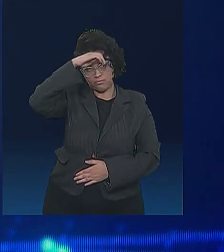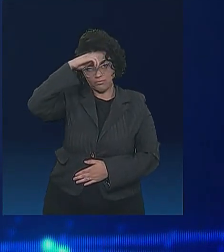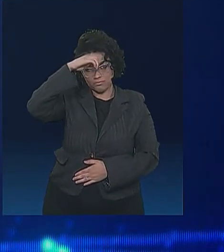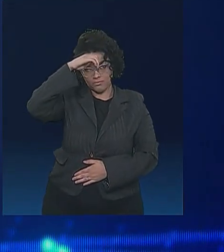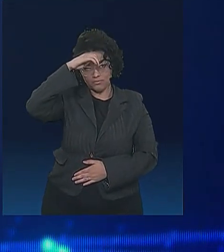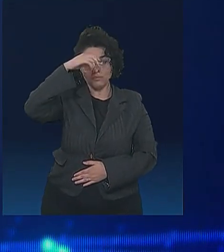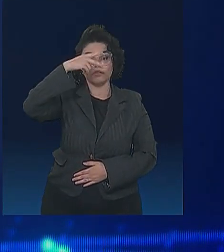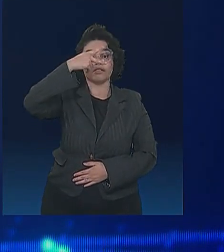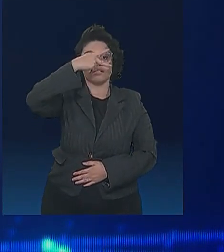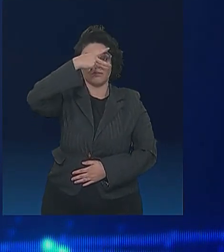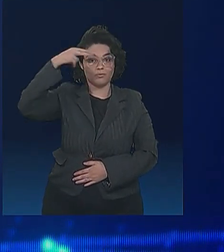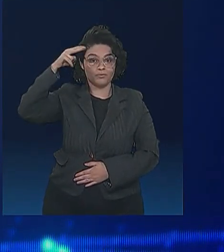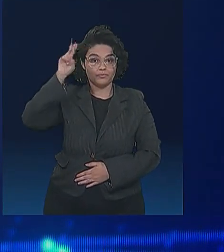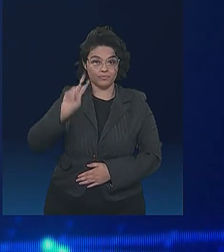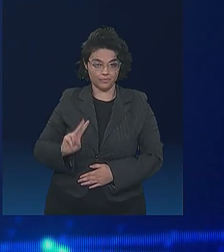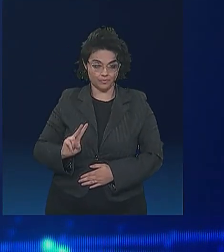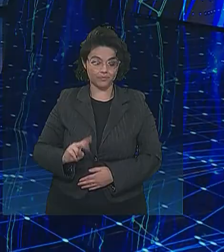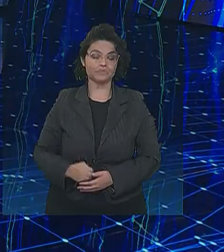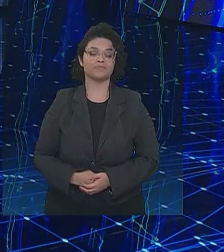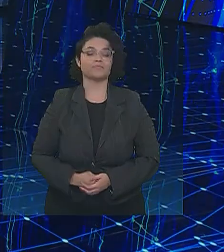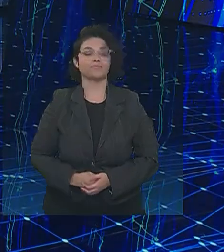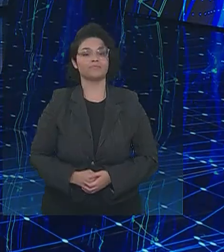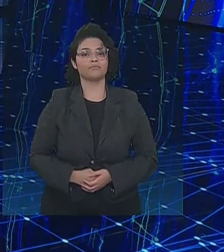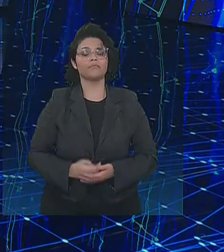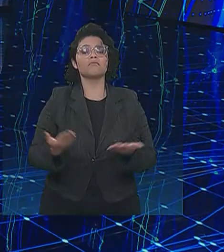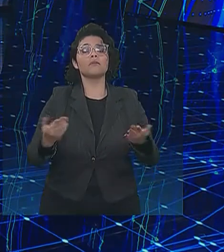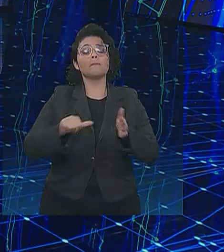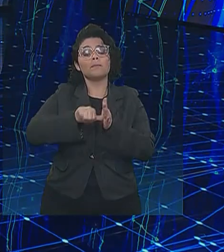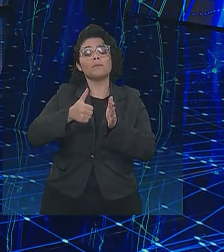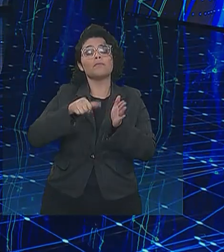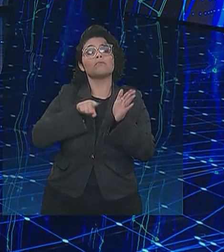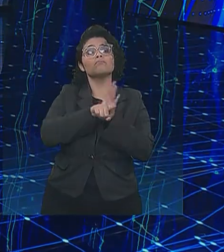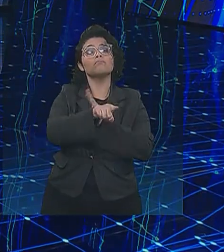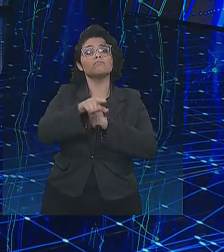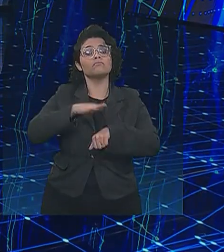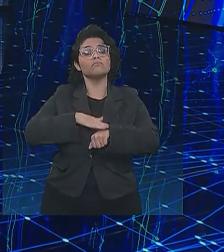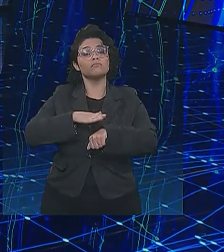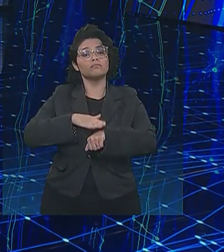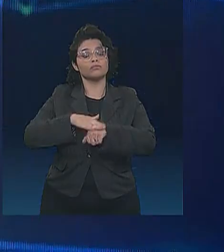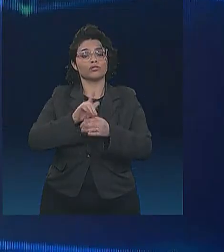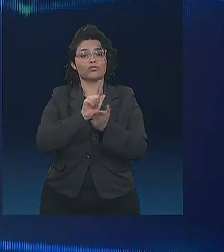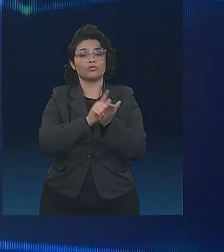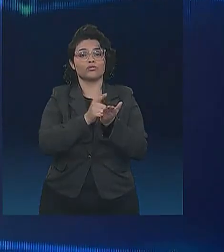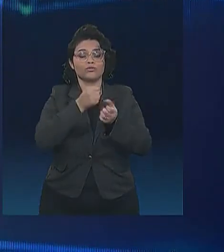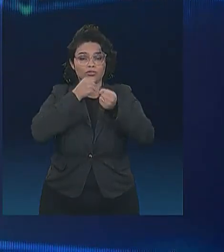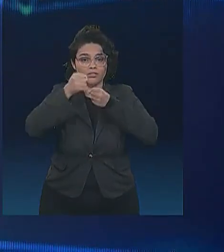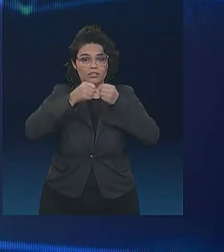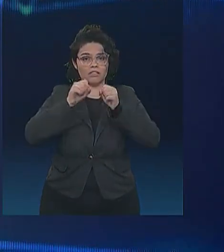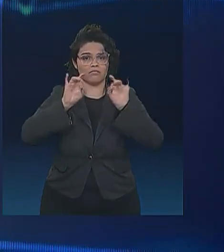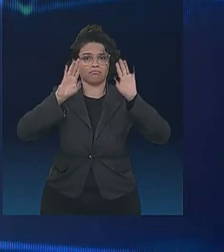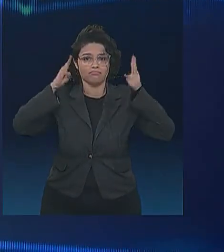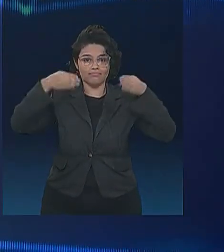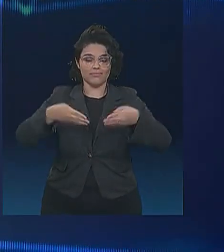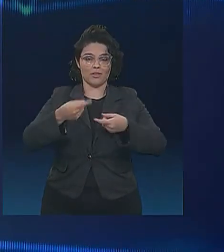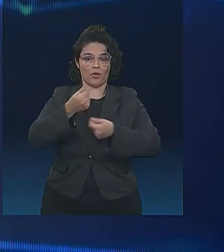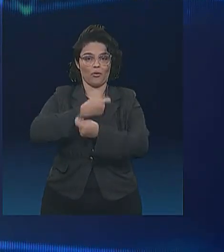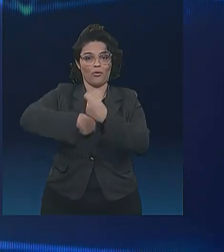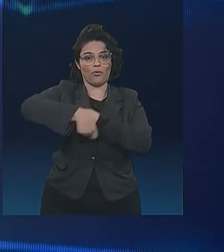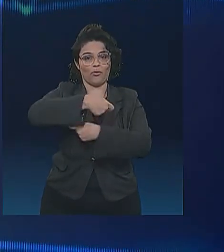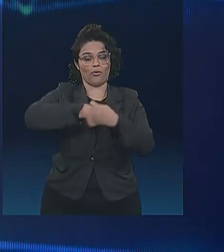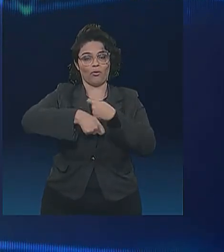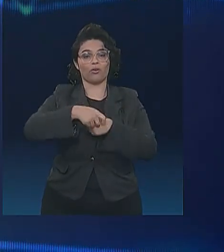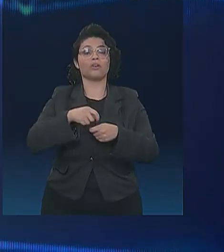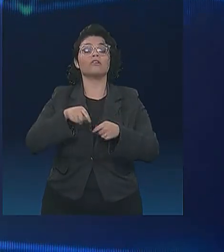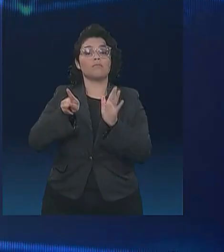Soraya Tronic, nessa ordem. E quem vai fazer a primeira pergunta é a jornalista especializada em economia, Juliana Rosa, do Grupo